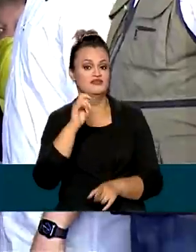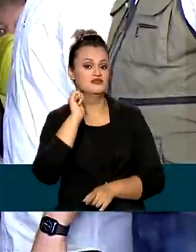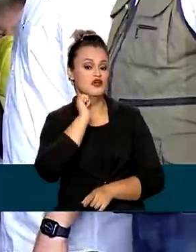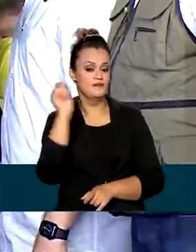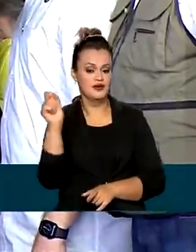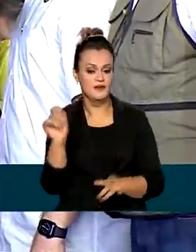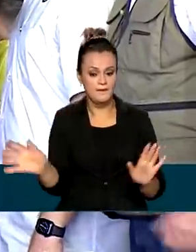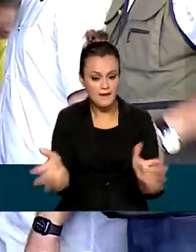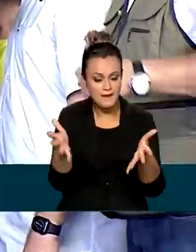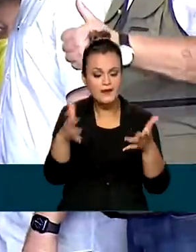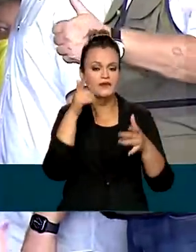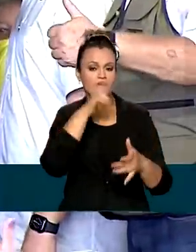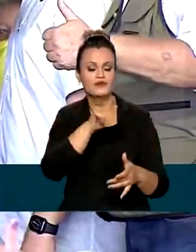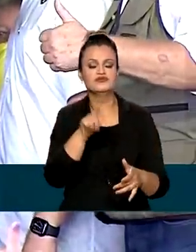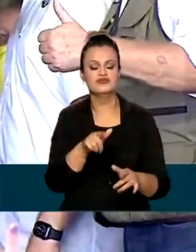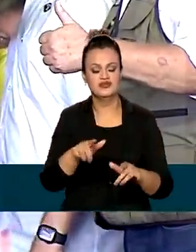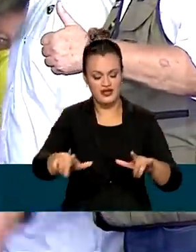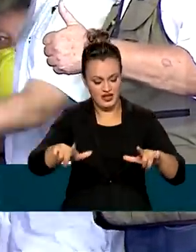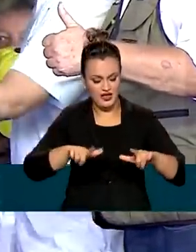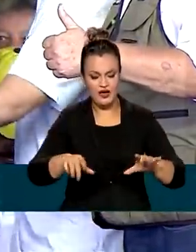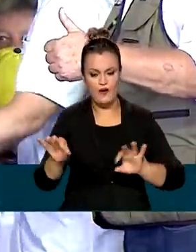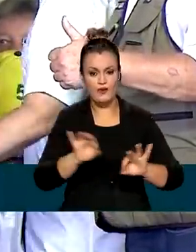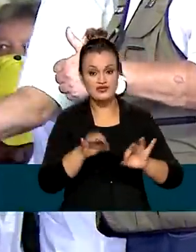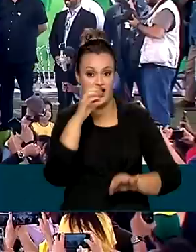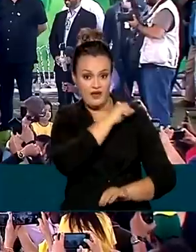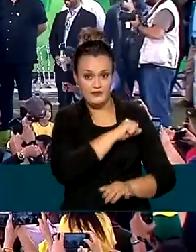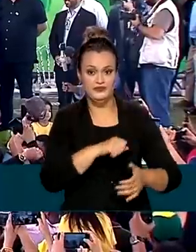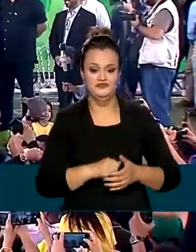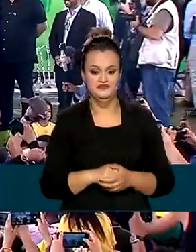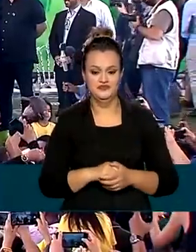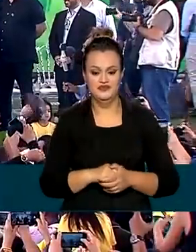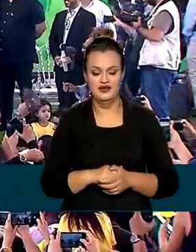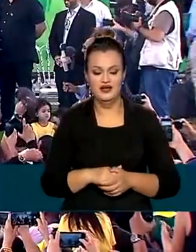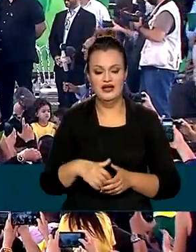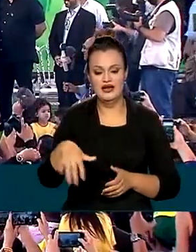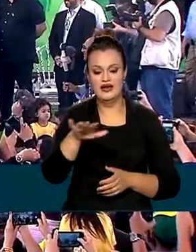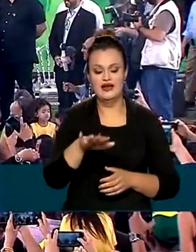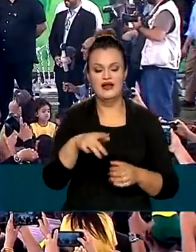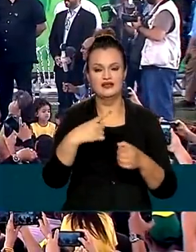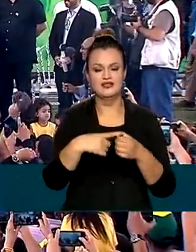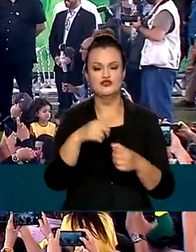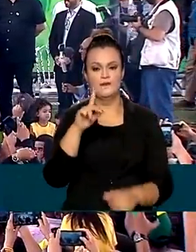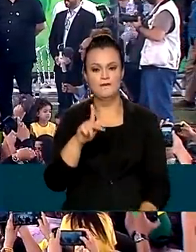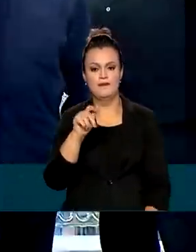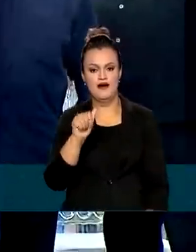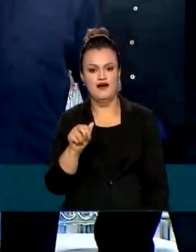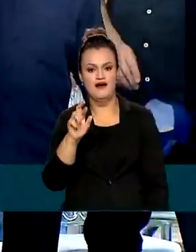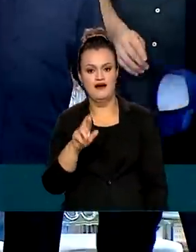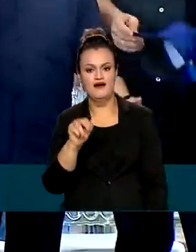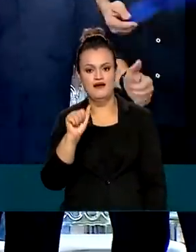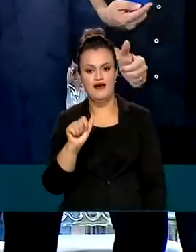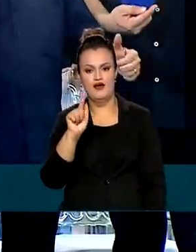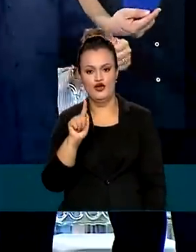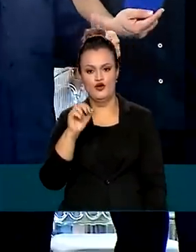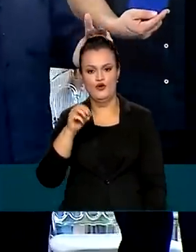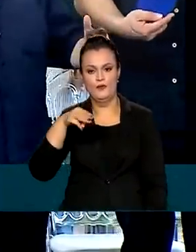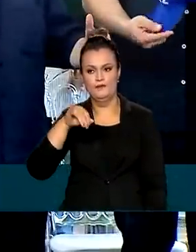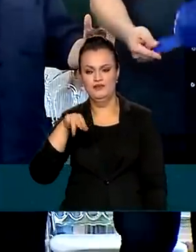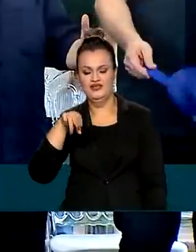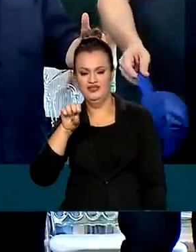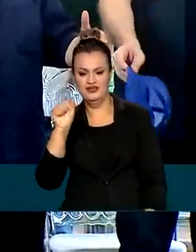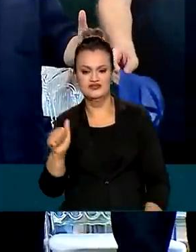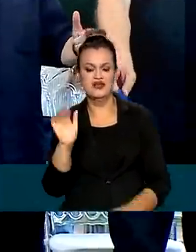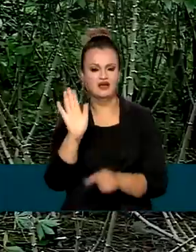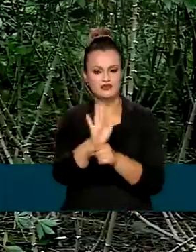que acelerou a regularização fundiária em todo o país. Na região de Paragominas, no Pará, a campanha contemplou mais